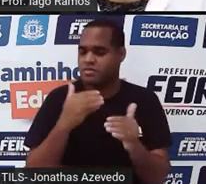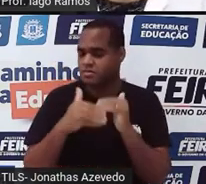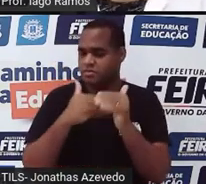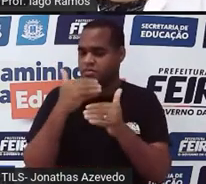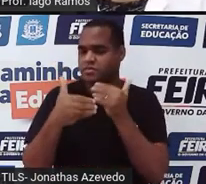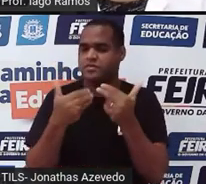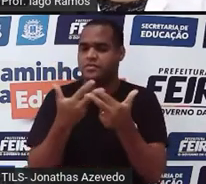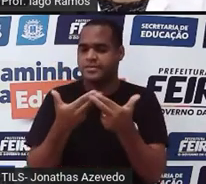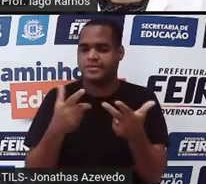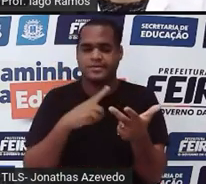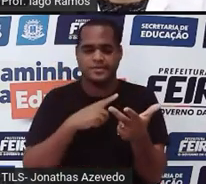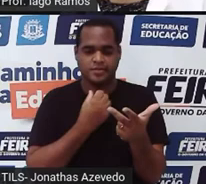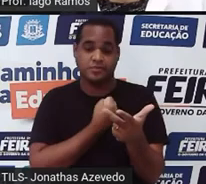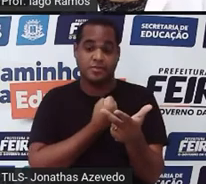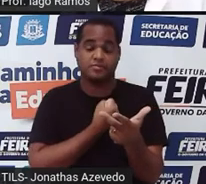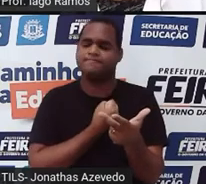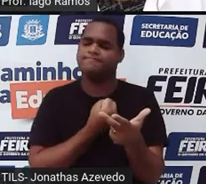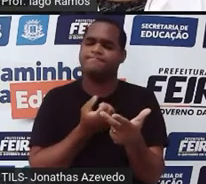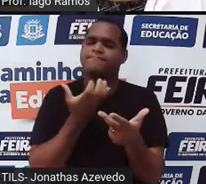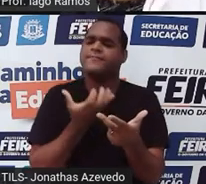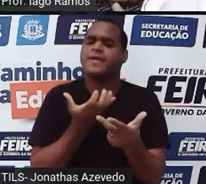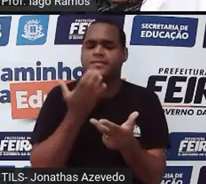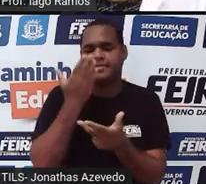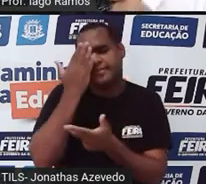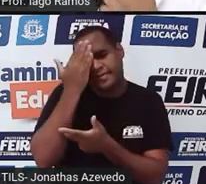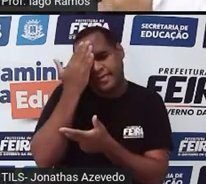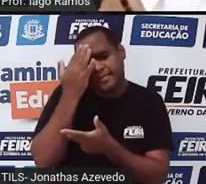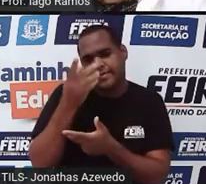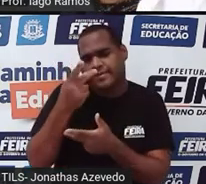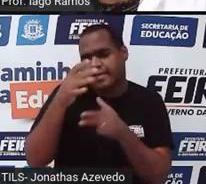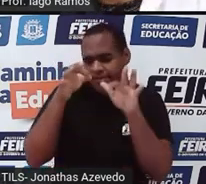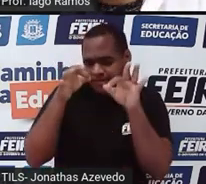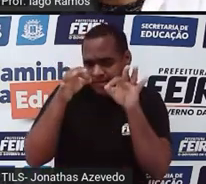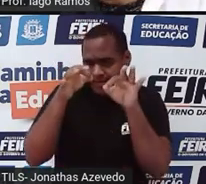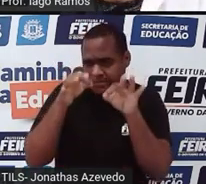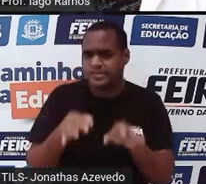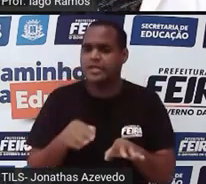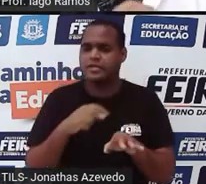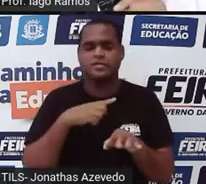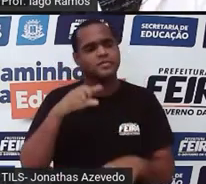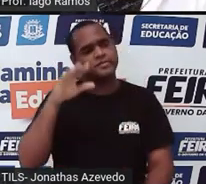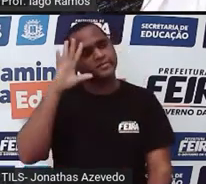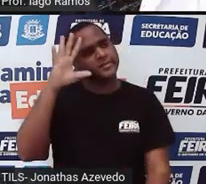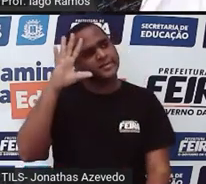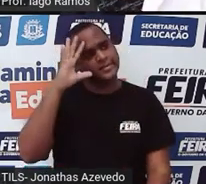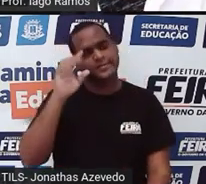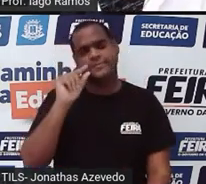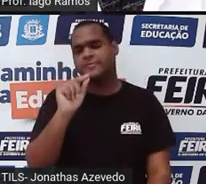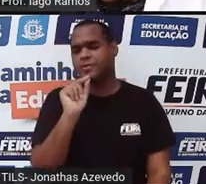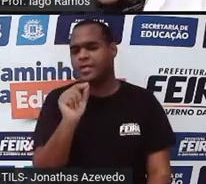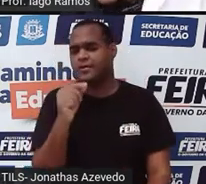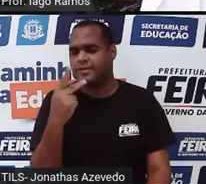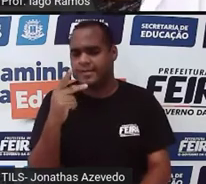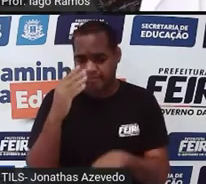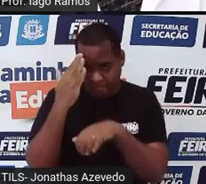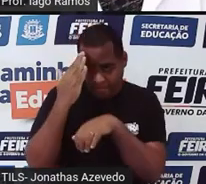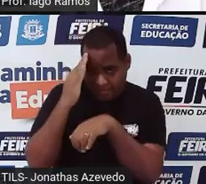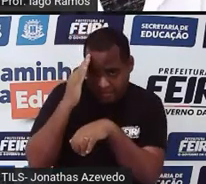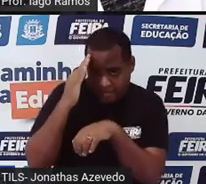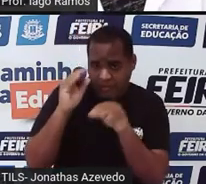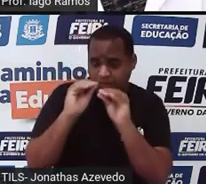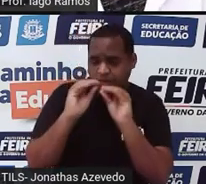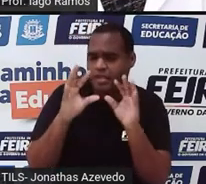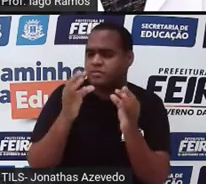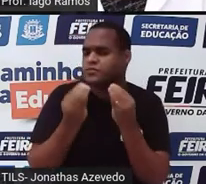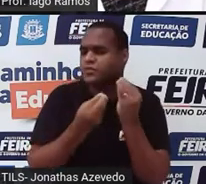numéricas. Mas eu queria saber, né? Na verdade, eu queria que você pensasse o quanto é que você entendeu até esse